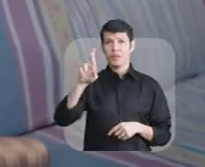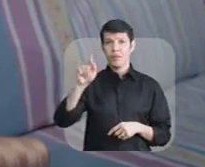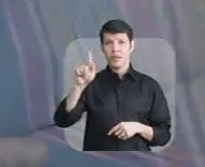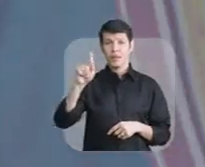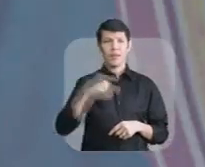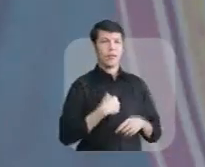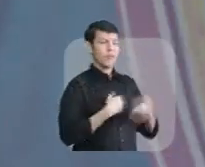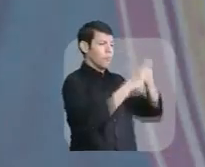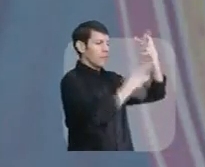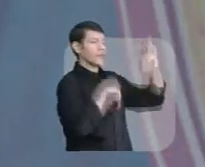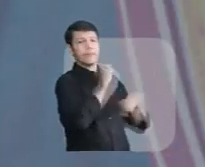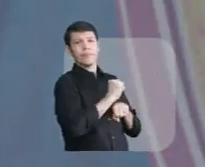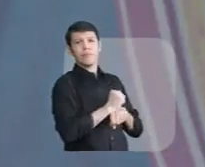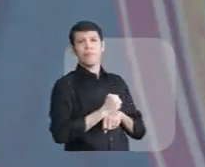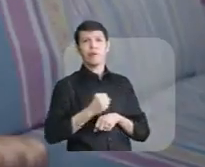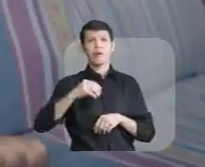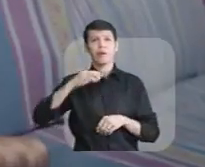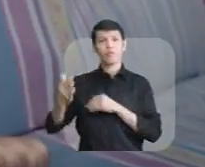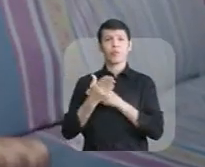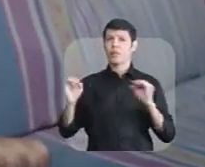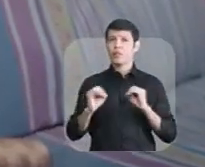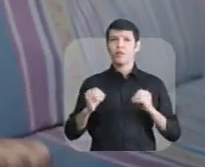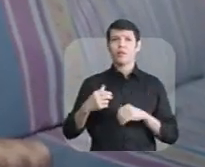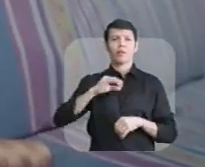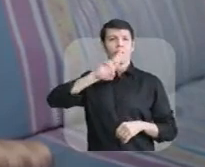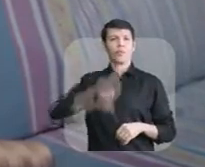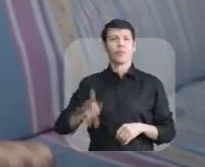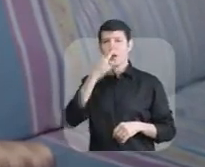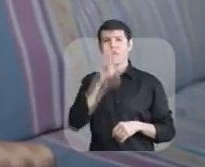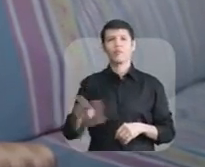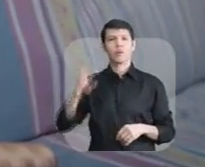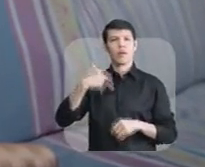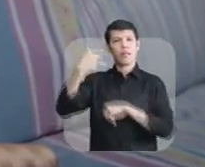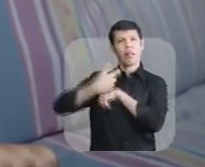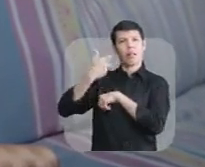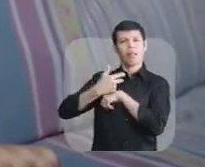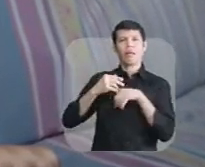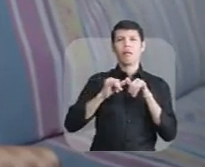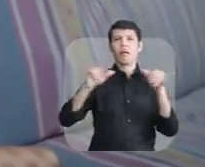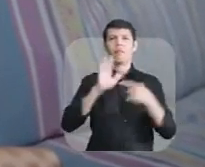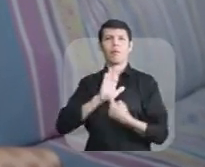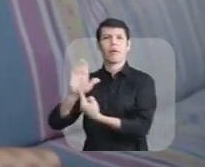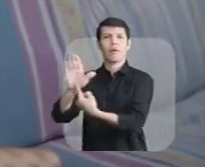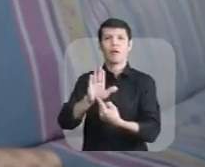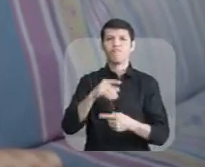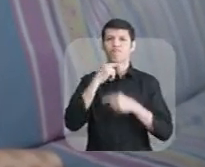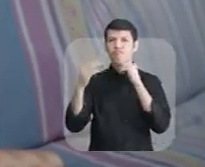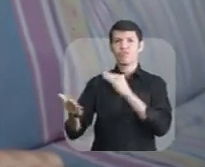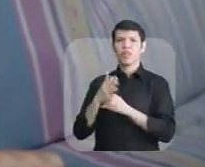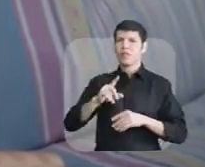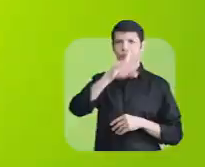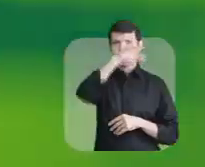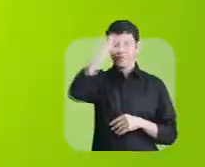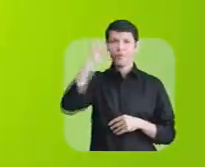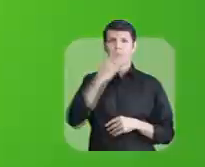fila do CIREC, não resolveu nada o meu problema Me usaram, me filmaram, levaram para a televisão e não fizeram